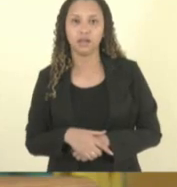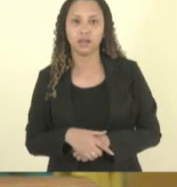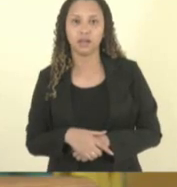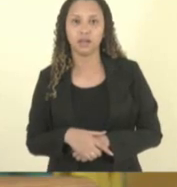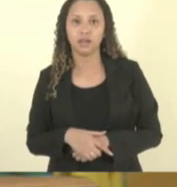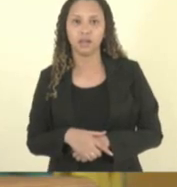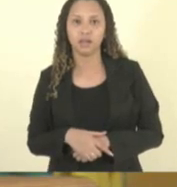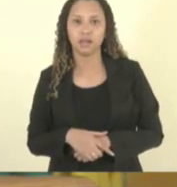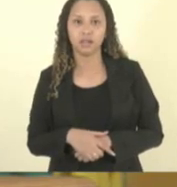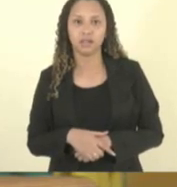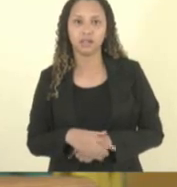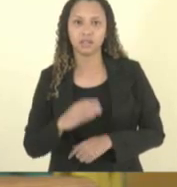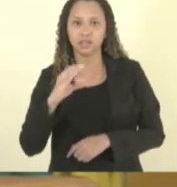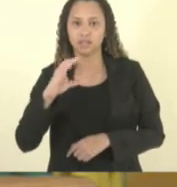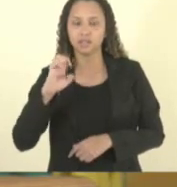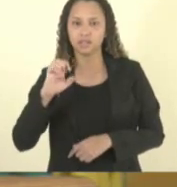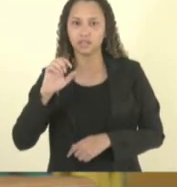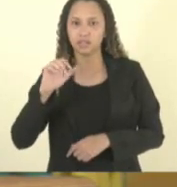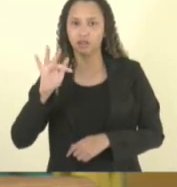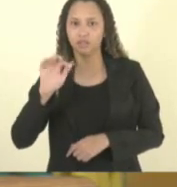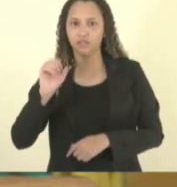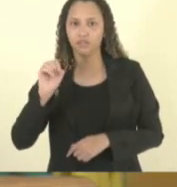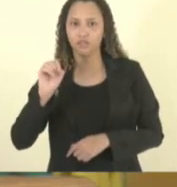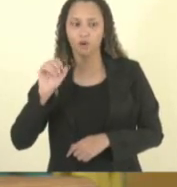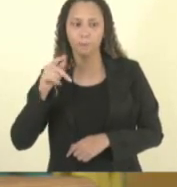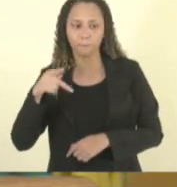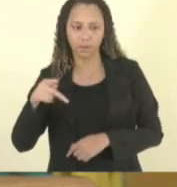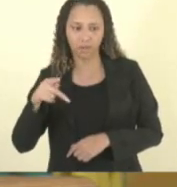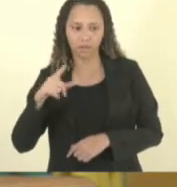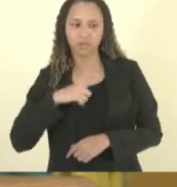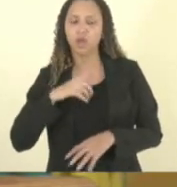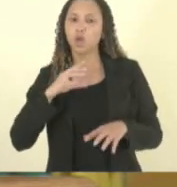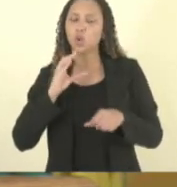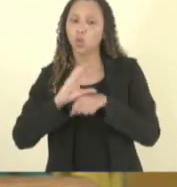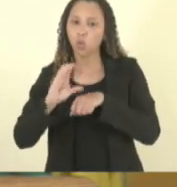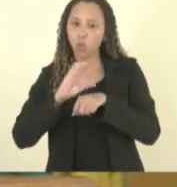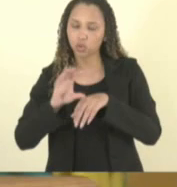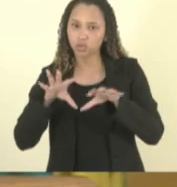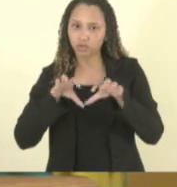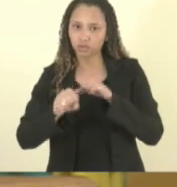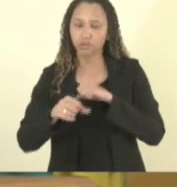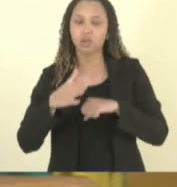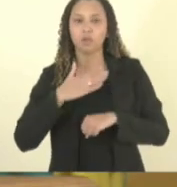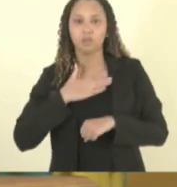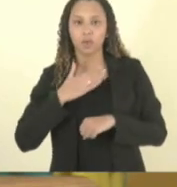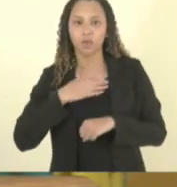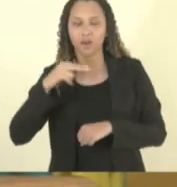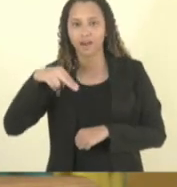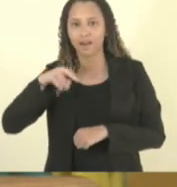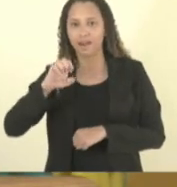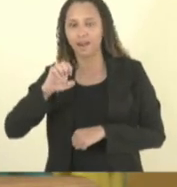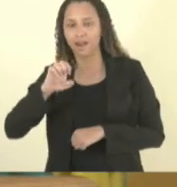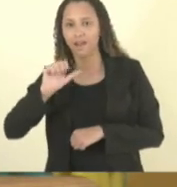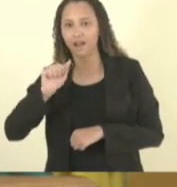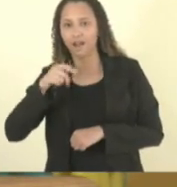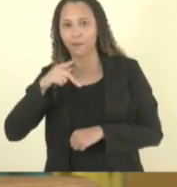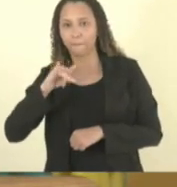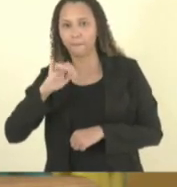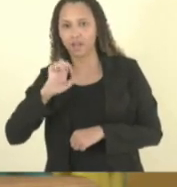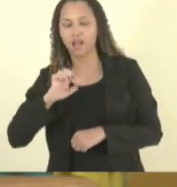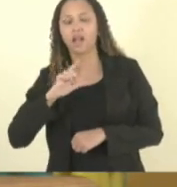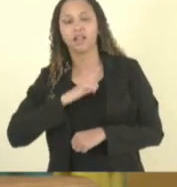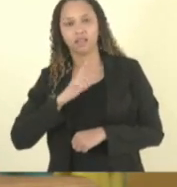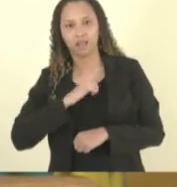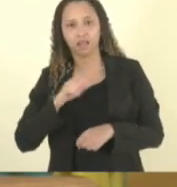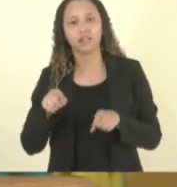CEFOP lá tem muitos cursos de formação e os meus NEAPs eles têm na atuação deles